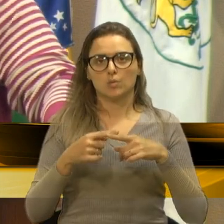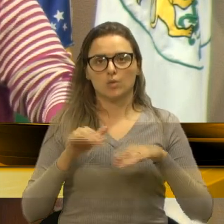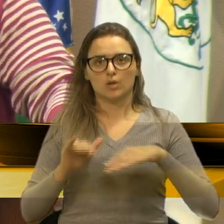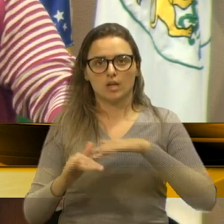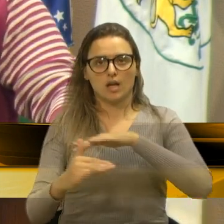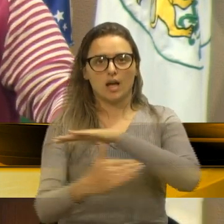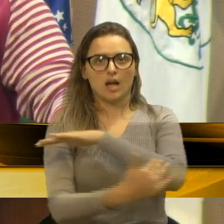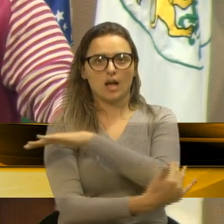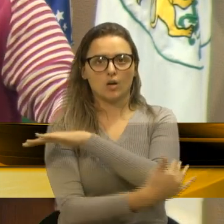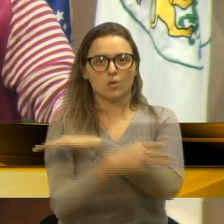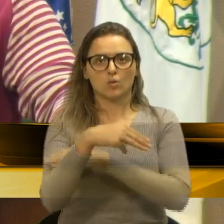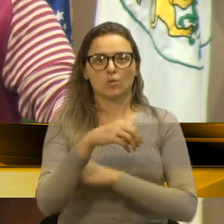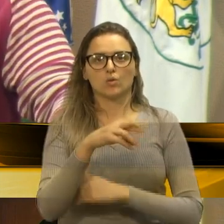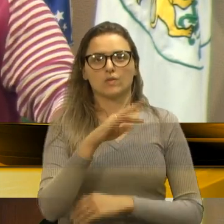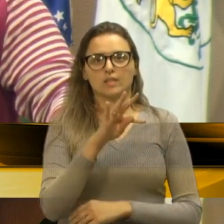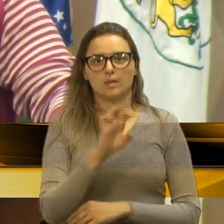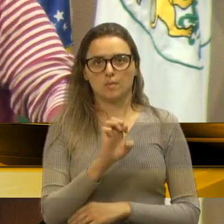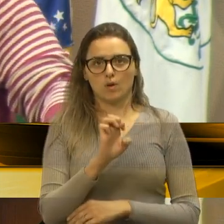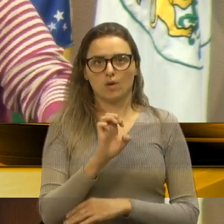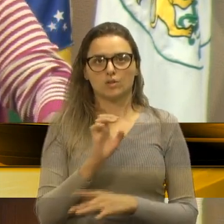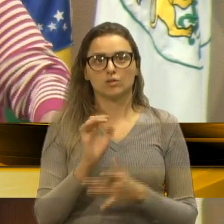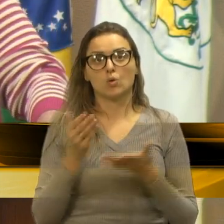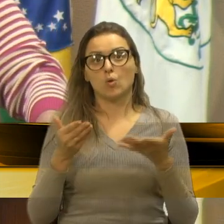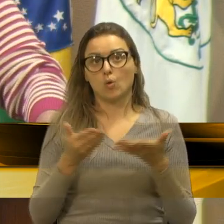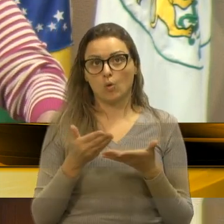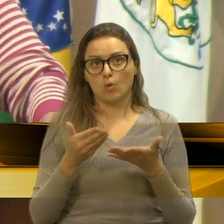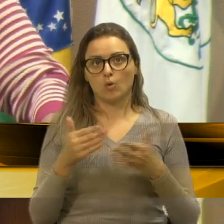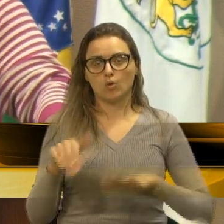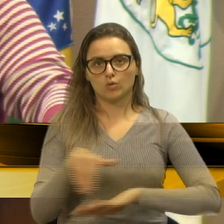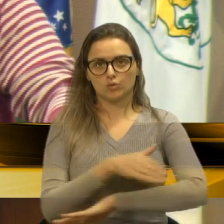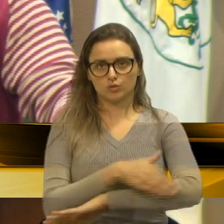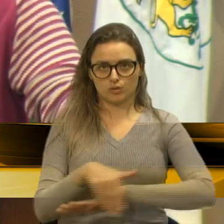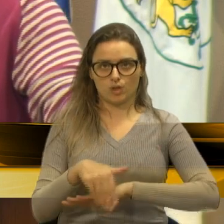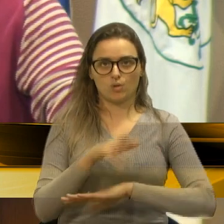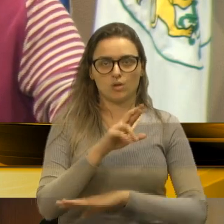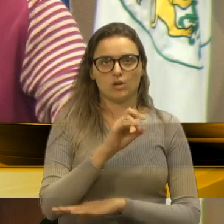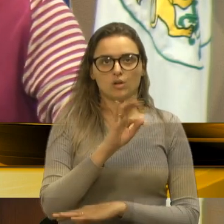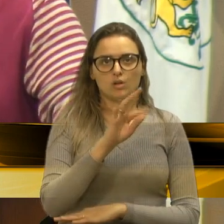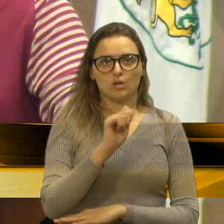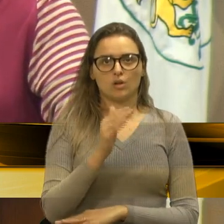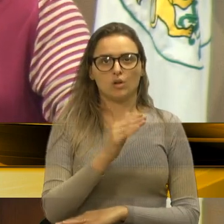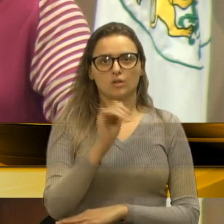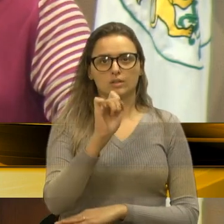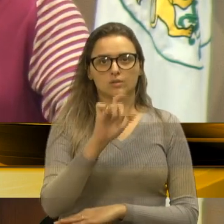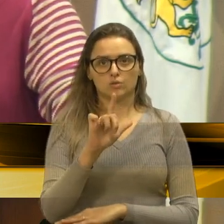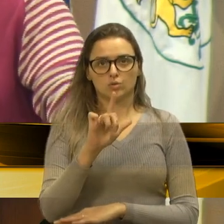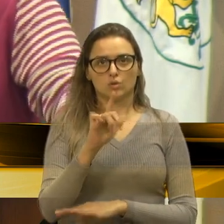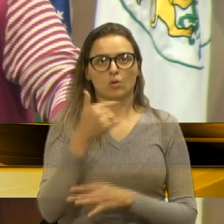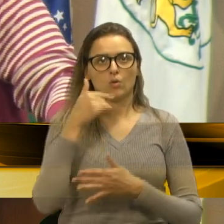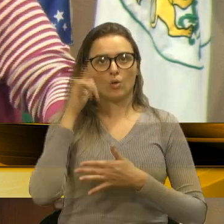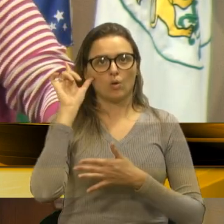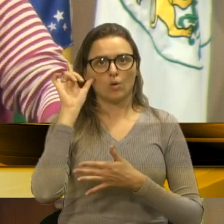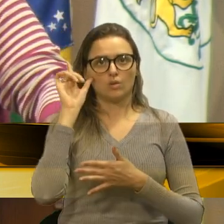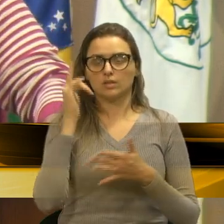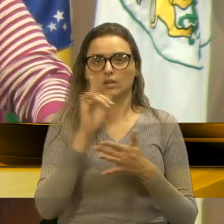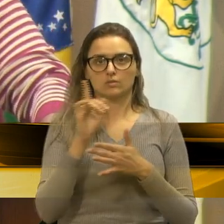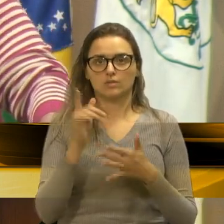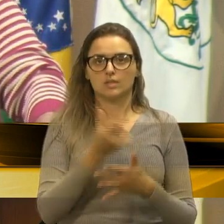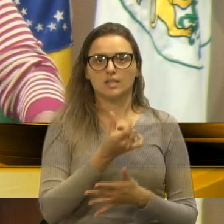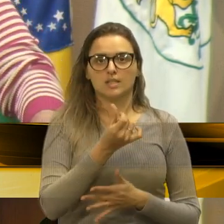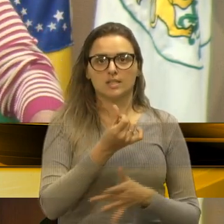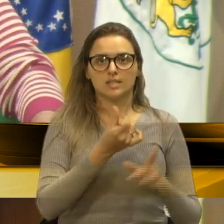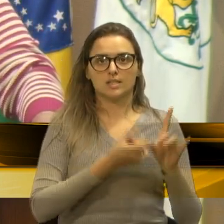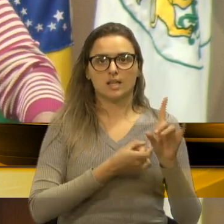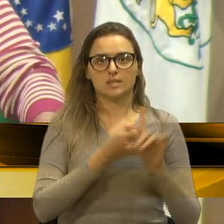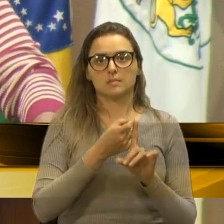ficaram de tirar os entumes, porque na Rota do Sol hoje, ontem, não hoje, ontem, seis meses que está bloqueada, está com